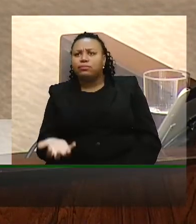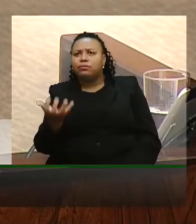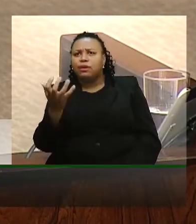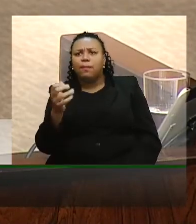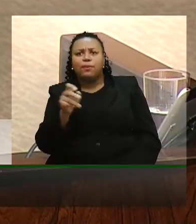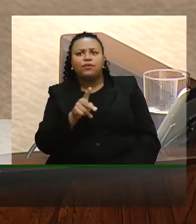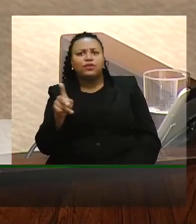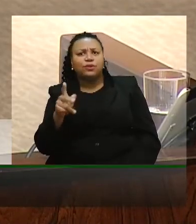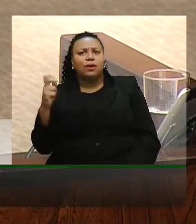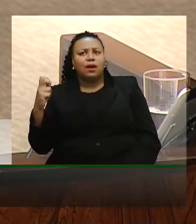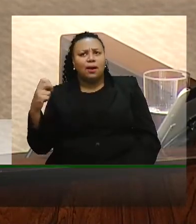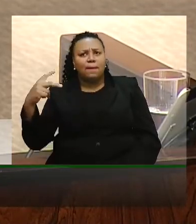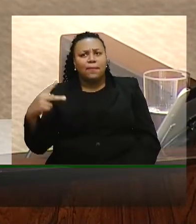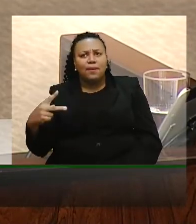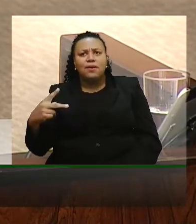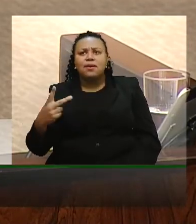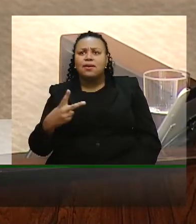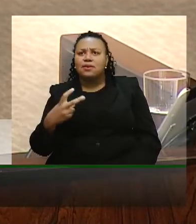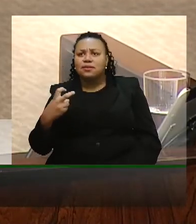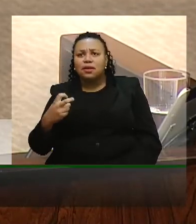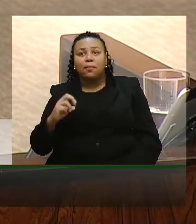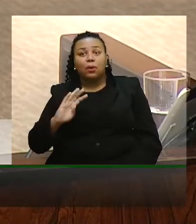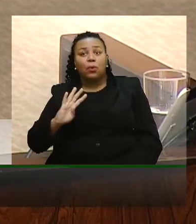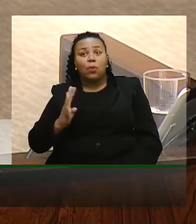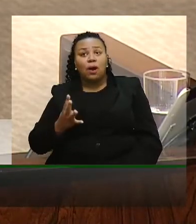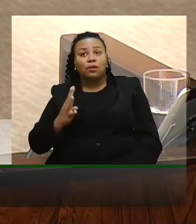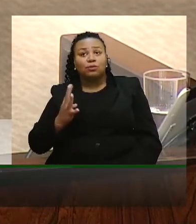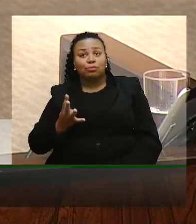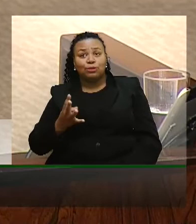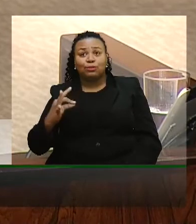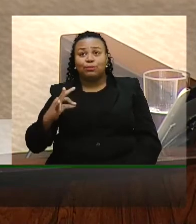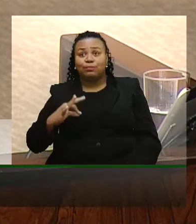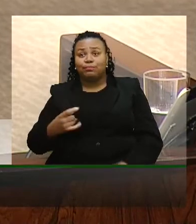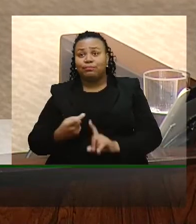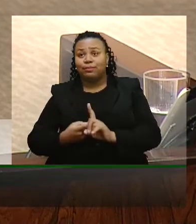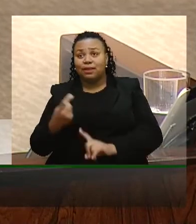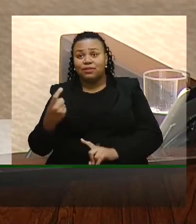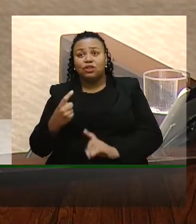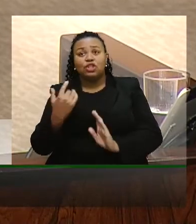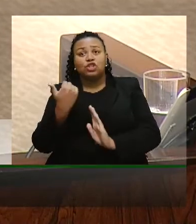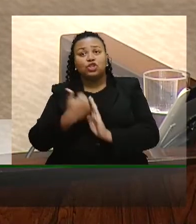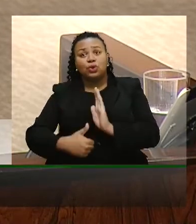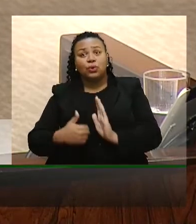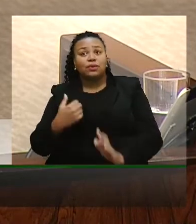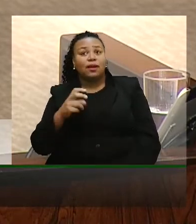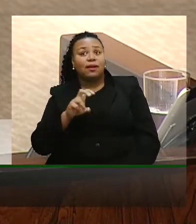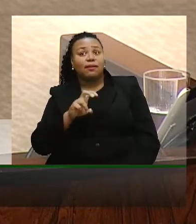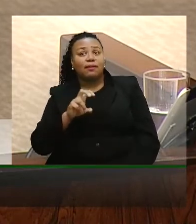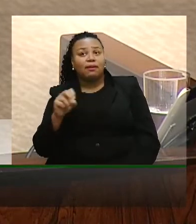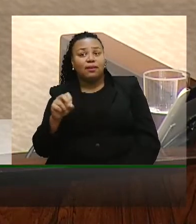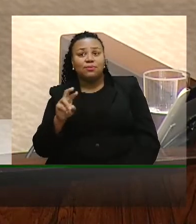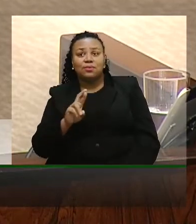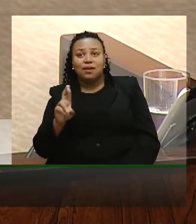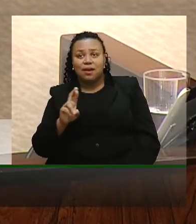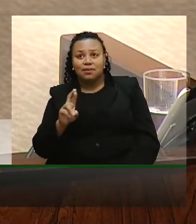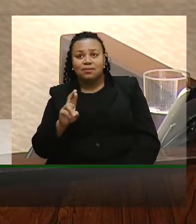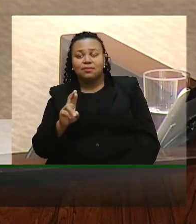aposentada que ganha quatro mil reais por mês retirar quinhentos reais da sua aposentadoria